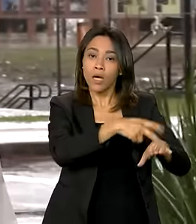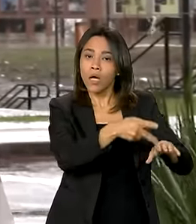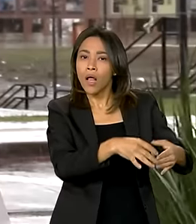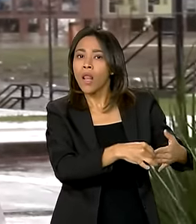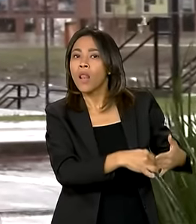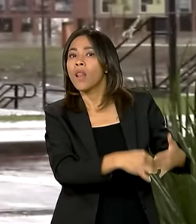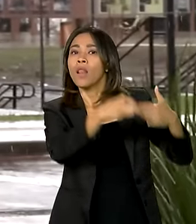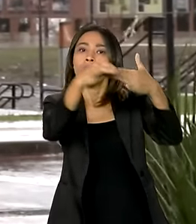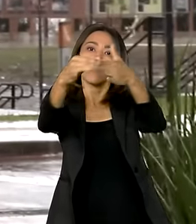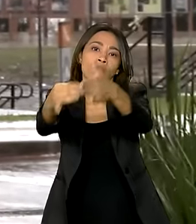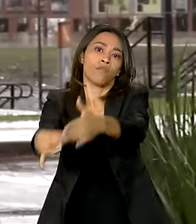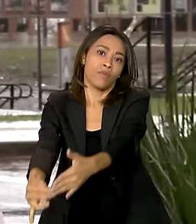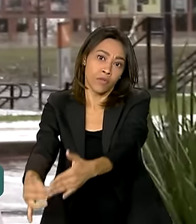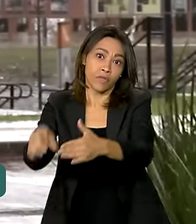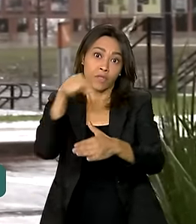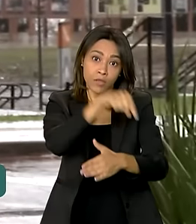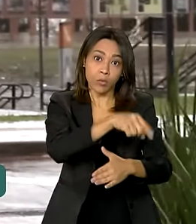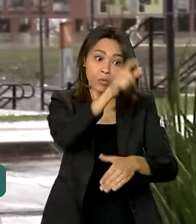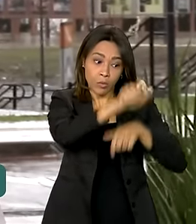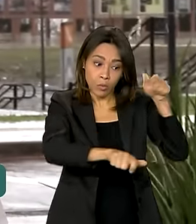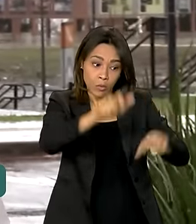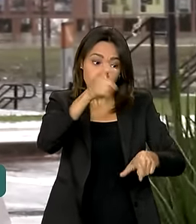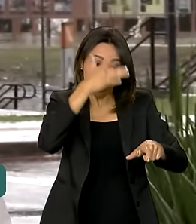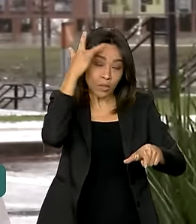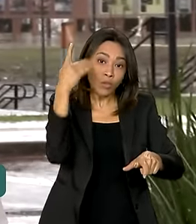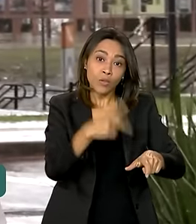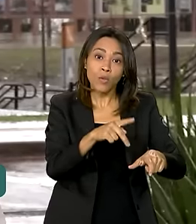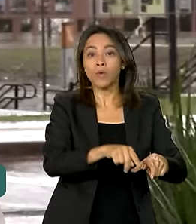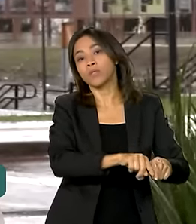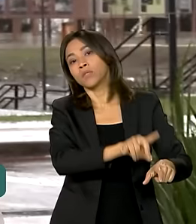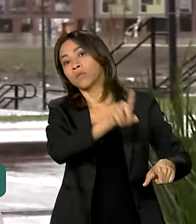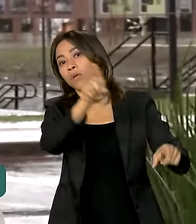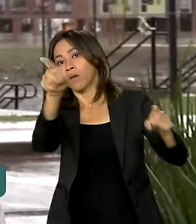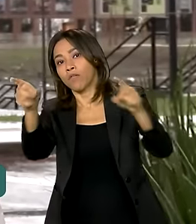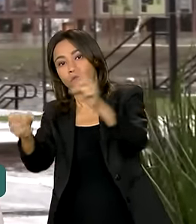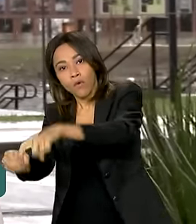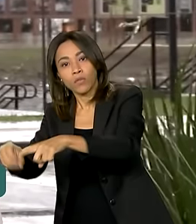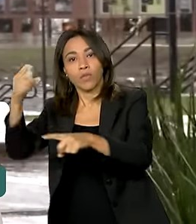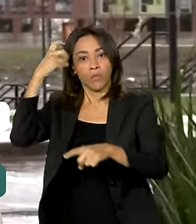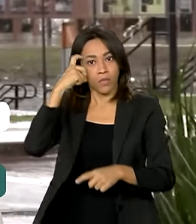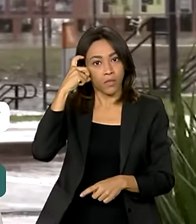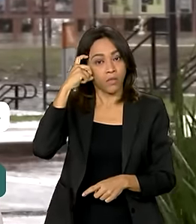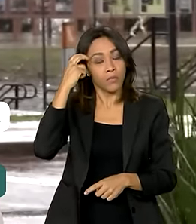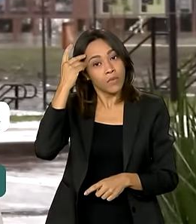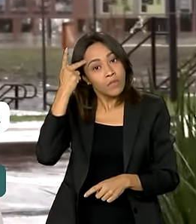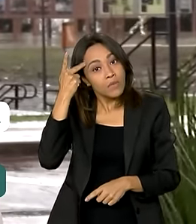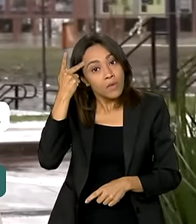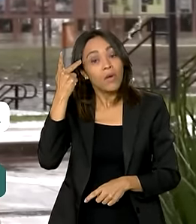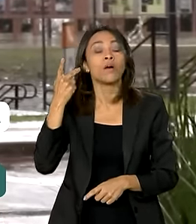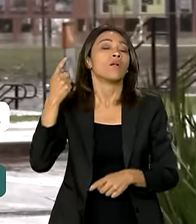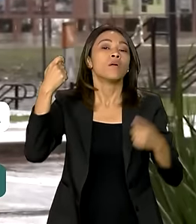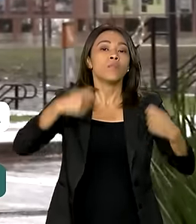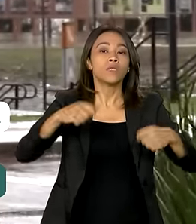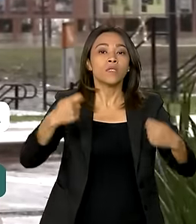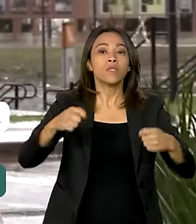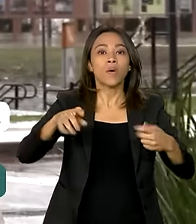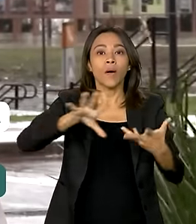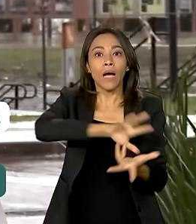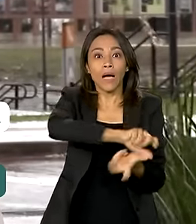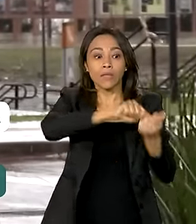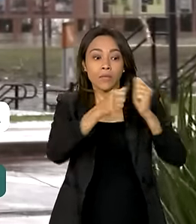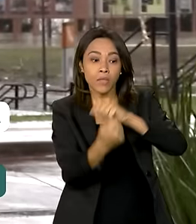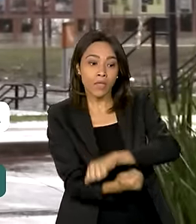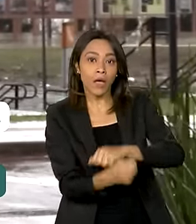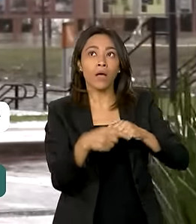Canoas para Congonhas. Para que essa operação fosse possível, foi preciso adaptar a estrutura de um shopping que fica